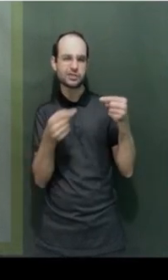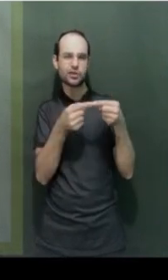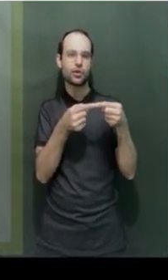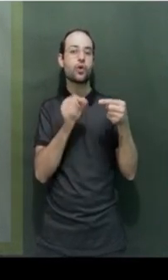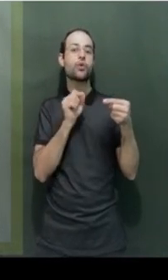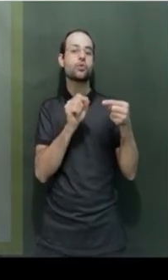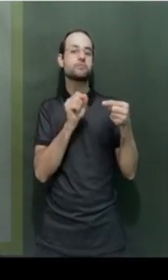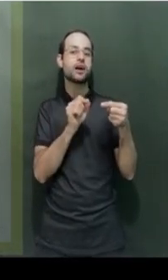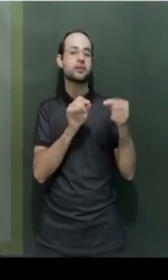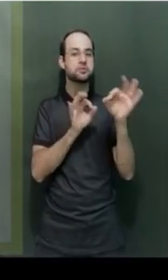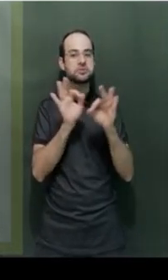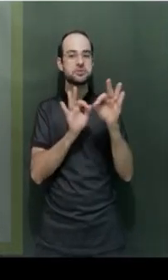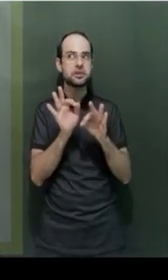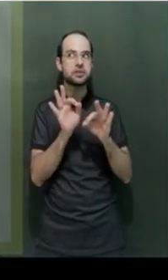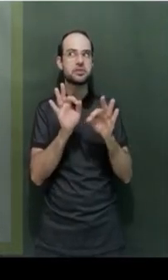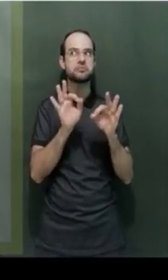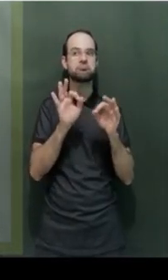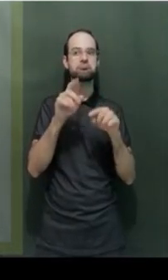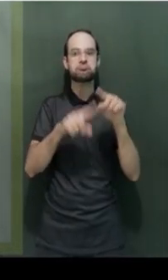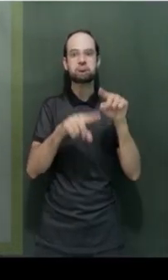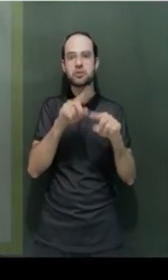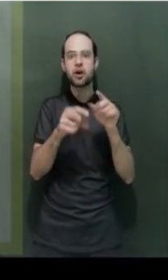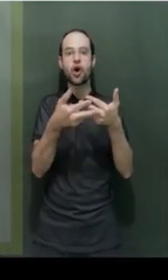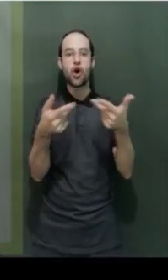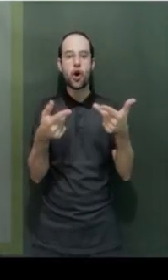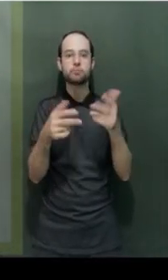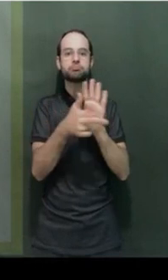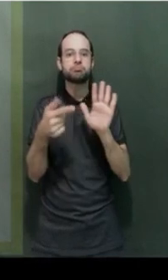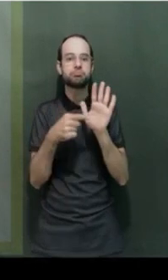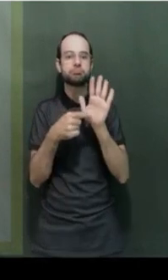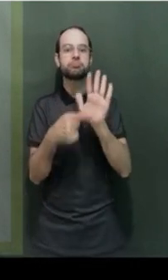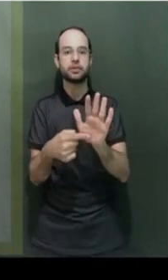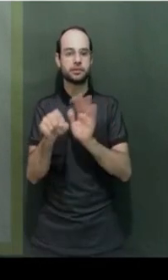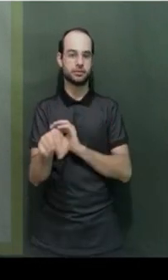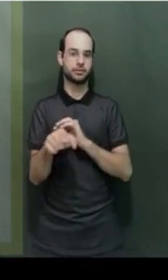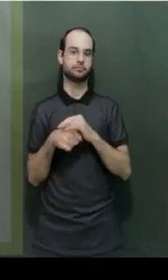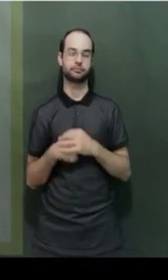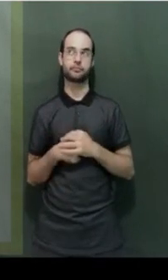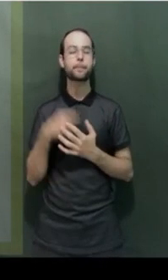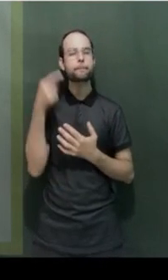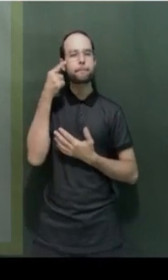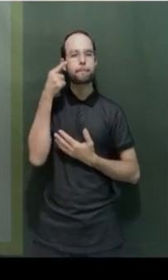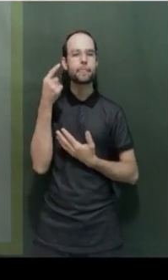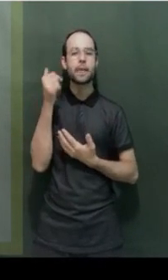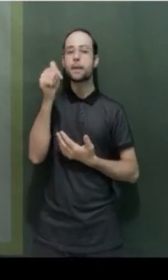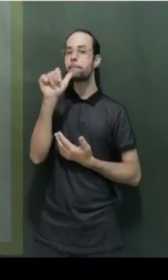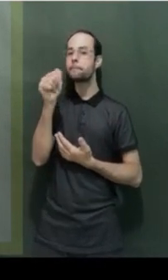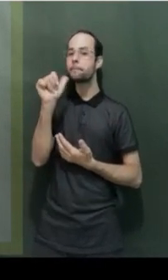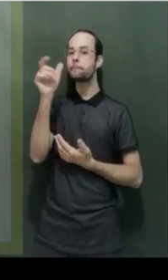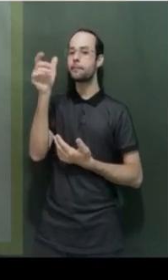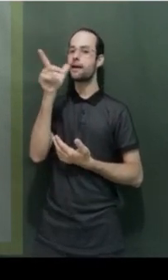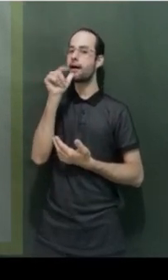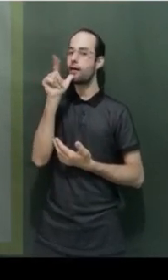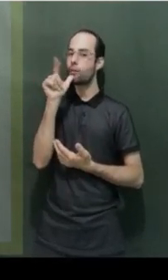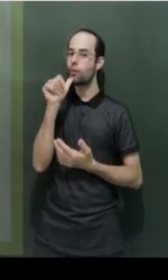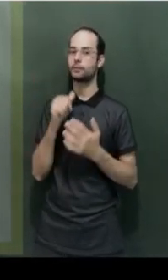né, essa organização, esse objeto, referente a uma situação específica. Vamos pensar na atividade de